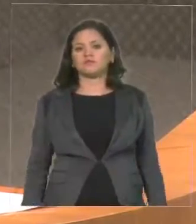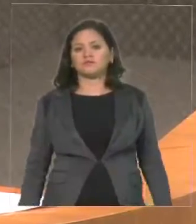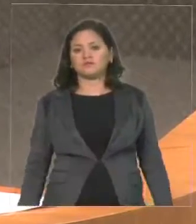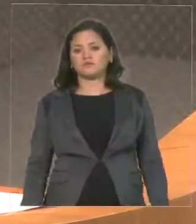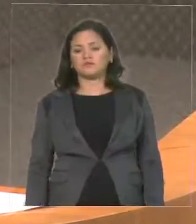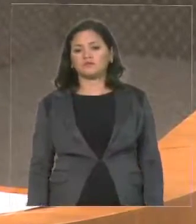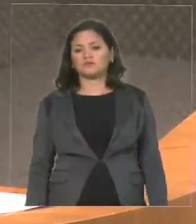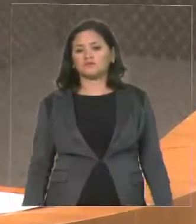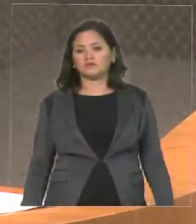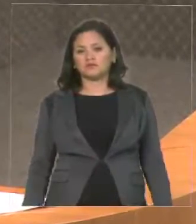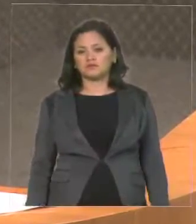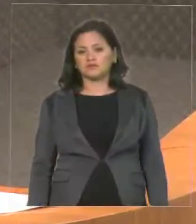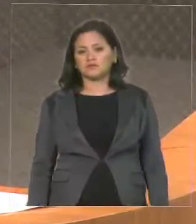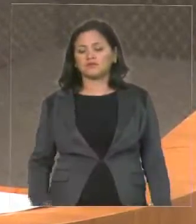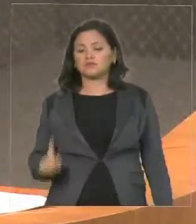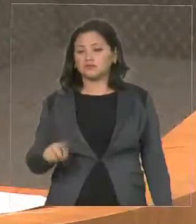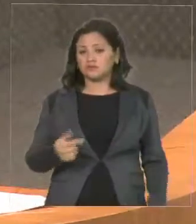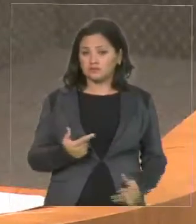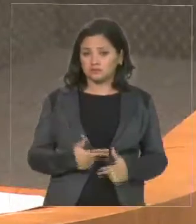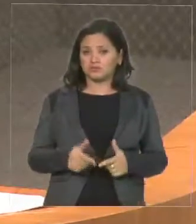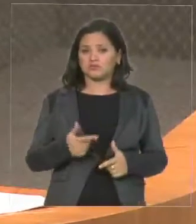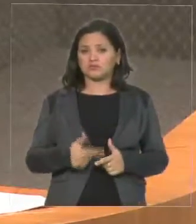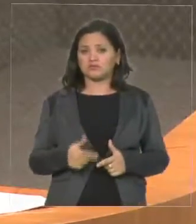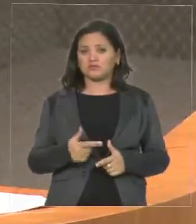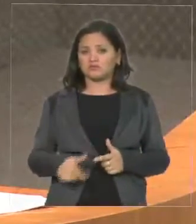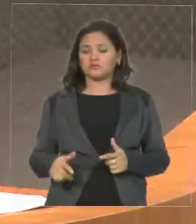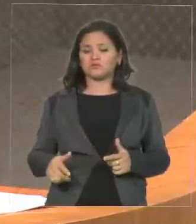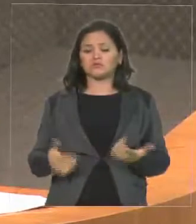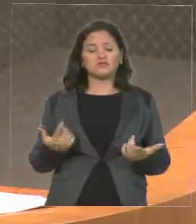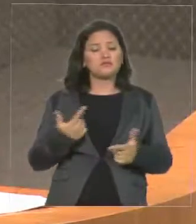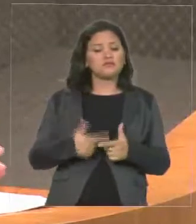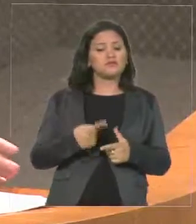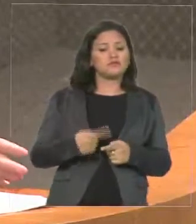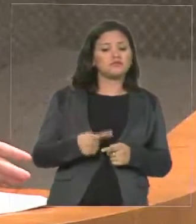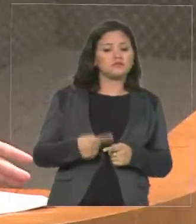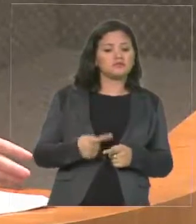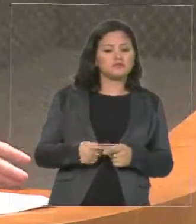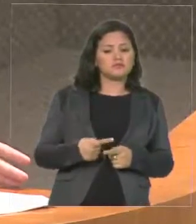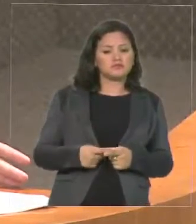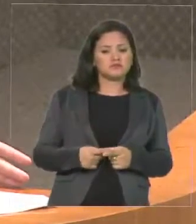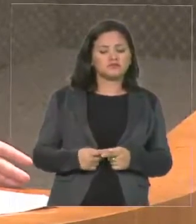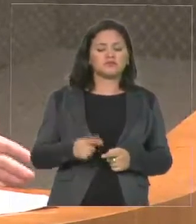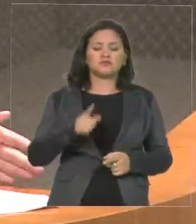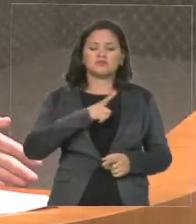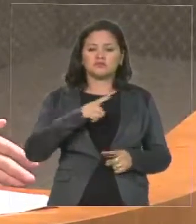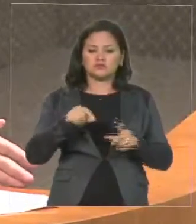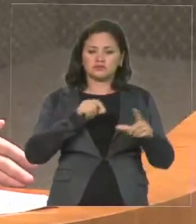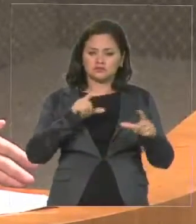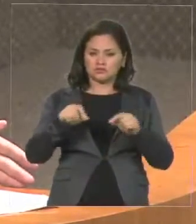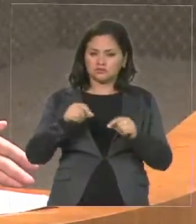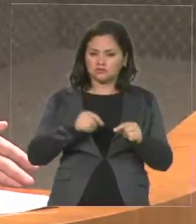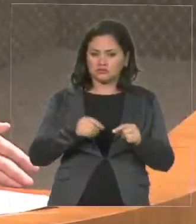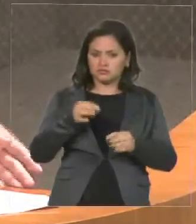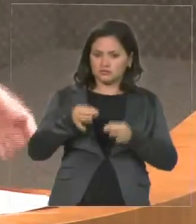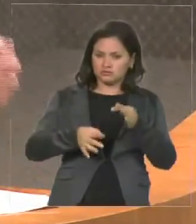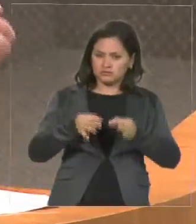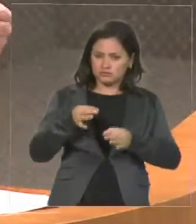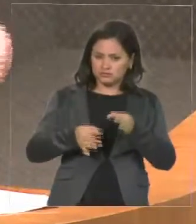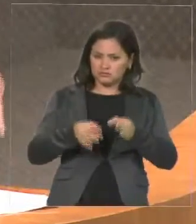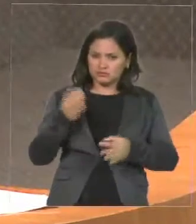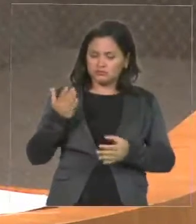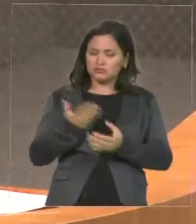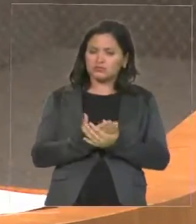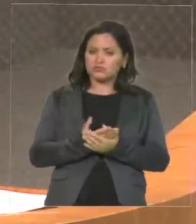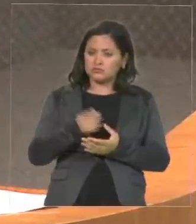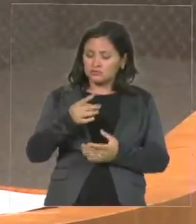para nós. Por quê? Porque, no meio do jogo, houve uma decisão judicial, V. Exª sabe, tanto que,